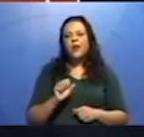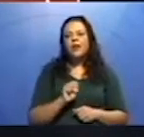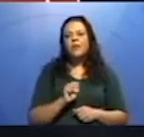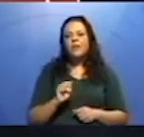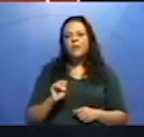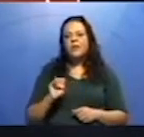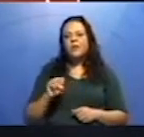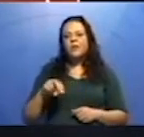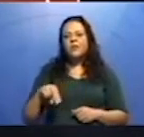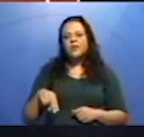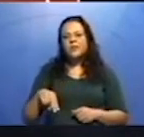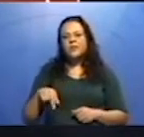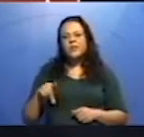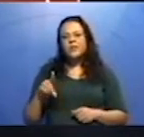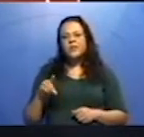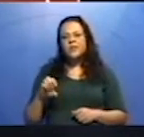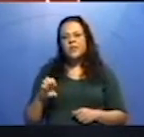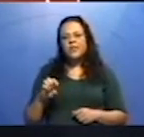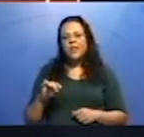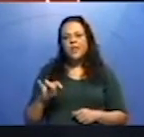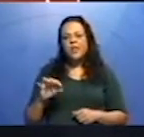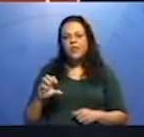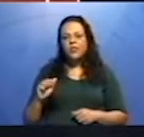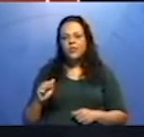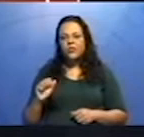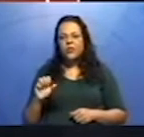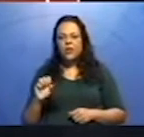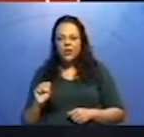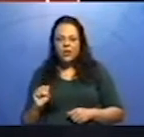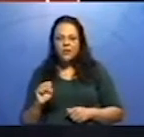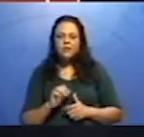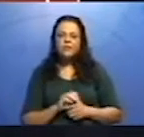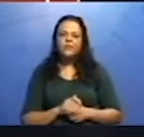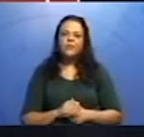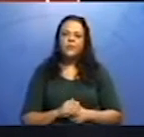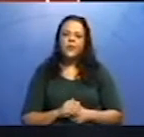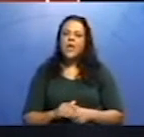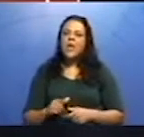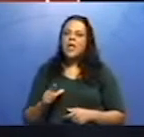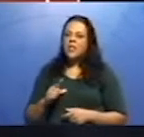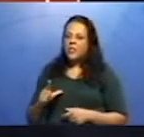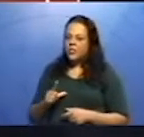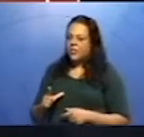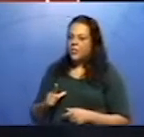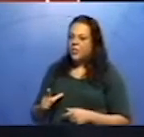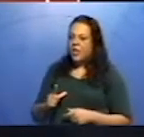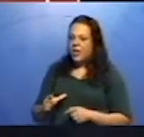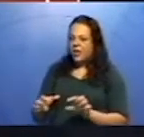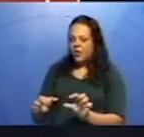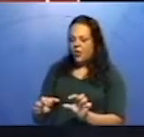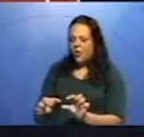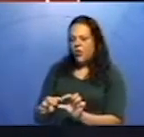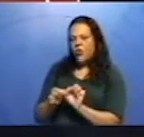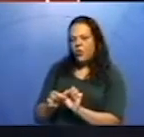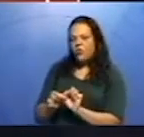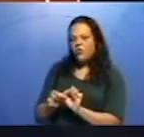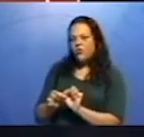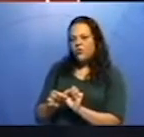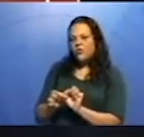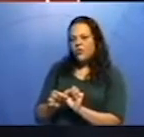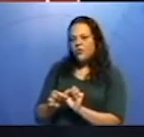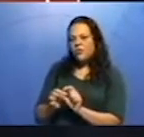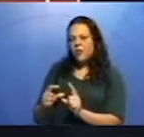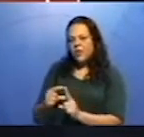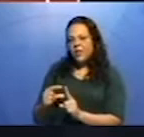Se sindéticas, orações sindéticas, elas sim possuem conjunções coordenativas. E as